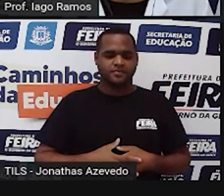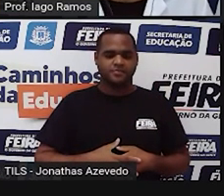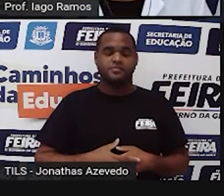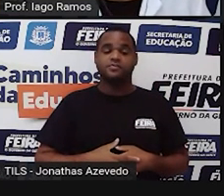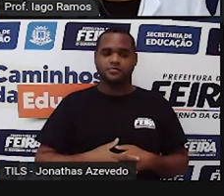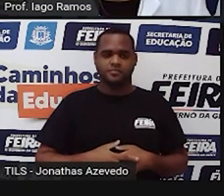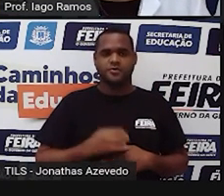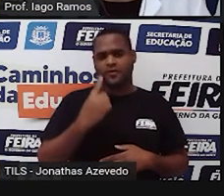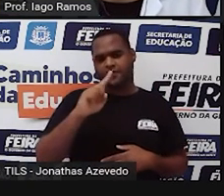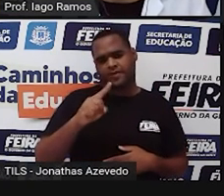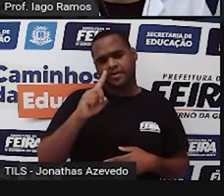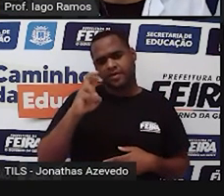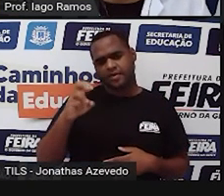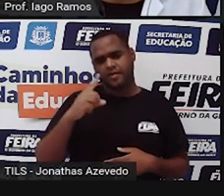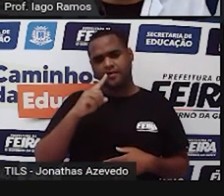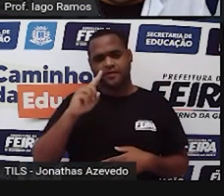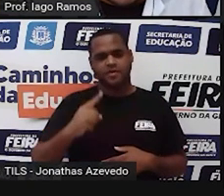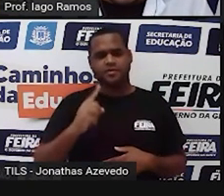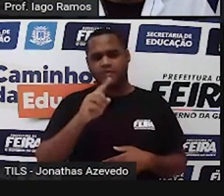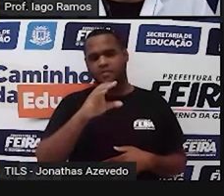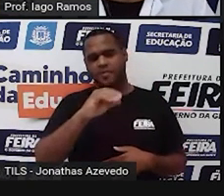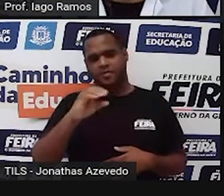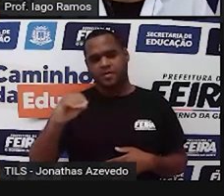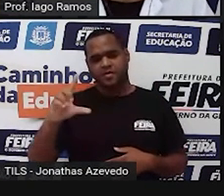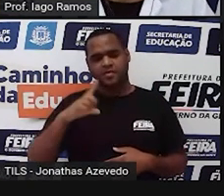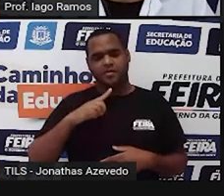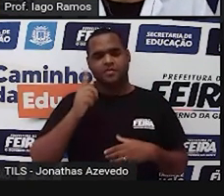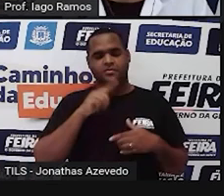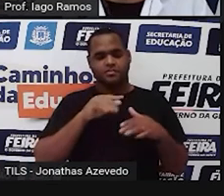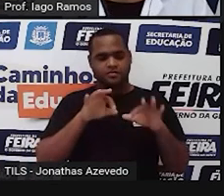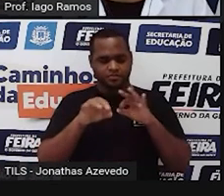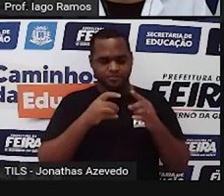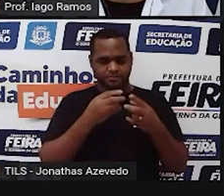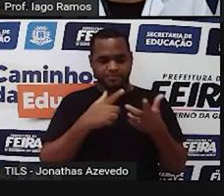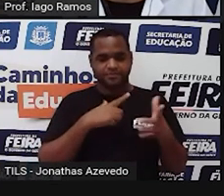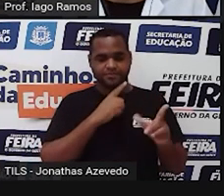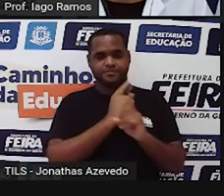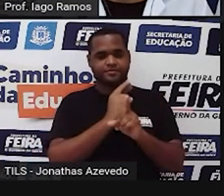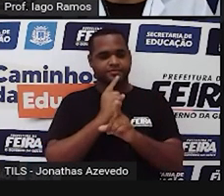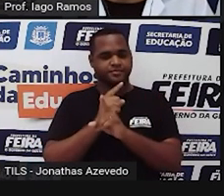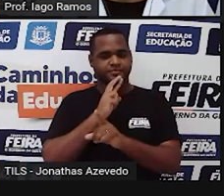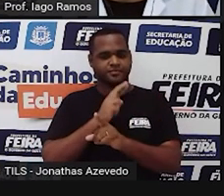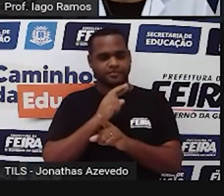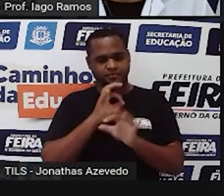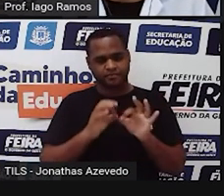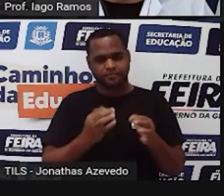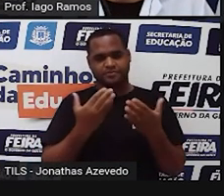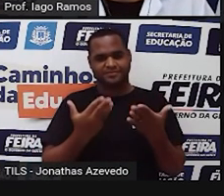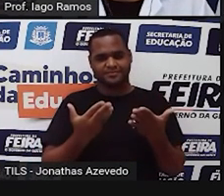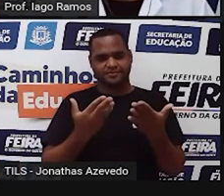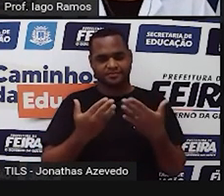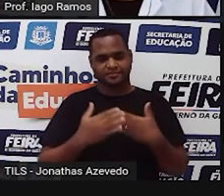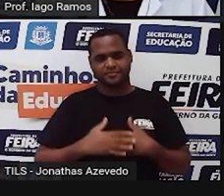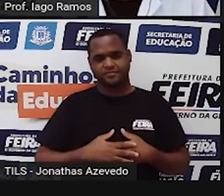,15 vezes um milhão, a gente vai encontrar esse resultado aí, olha só.